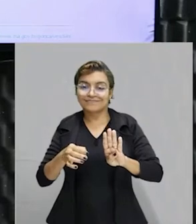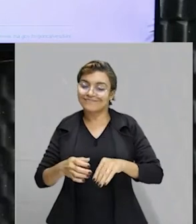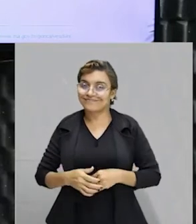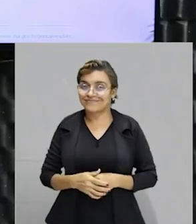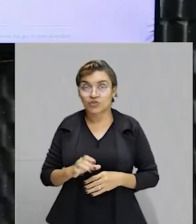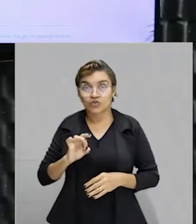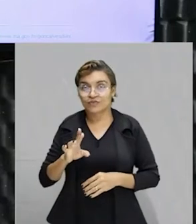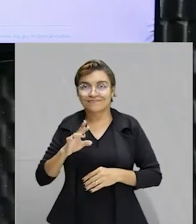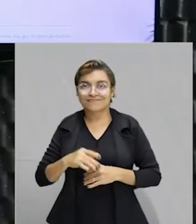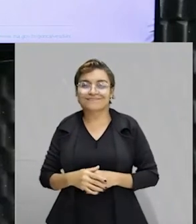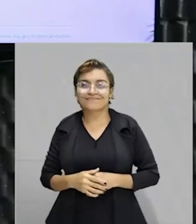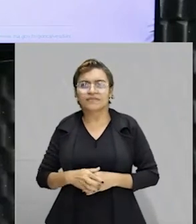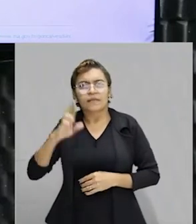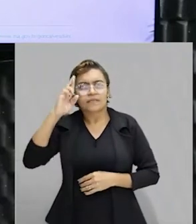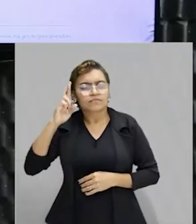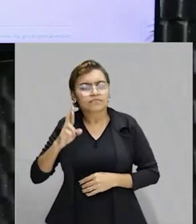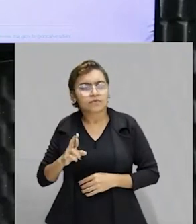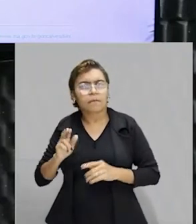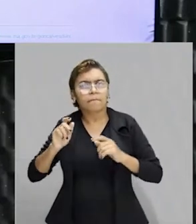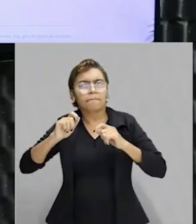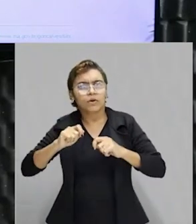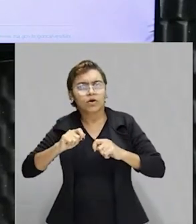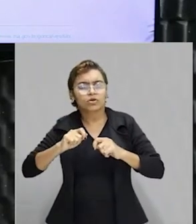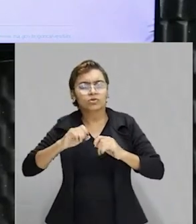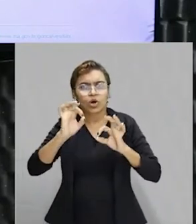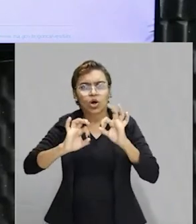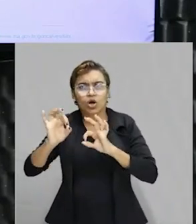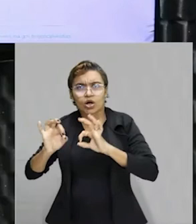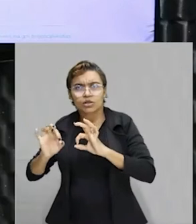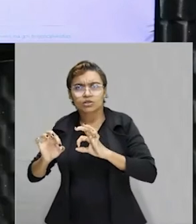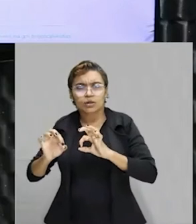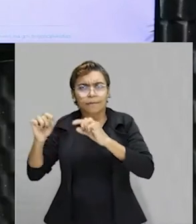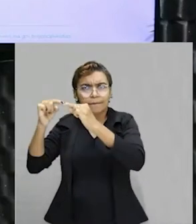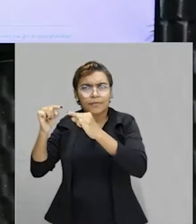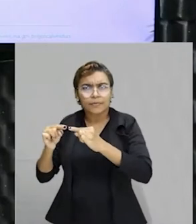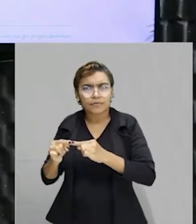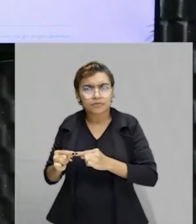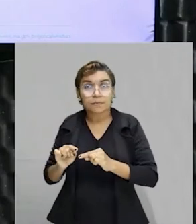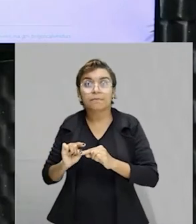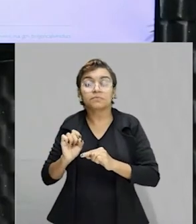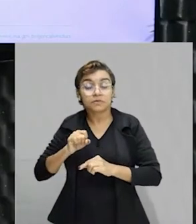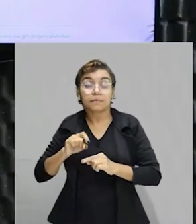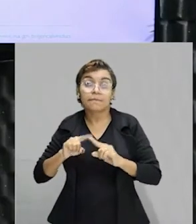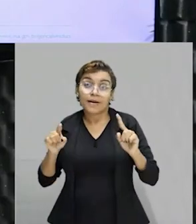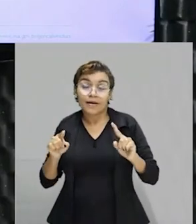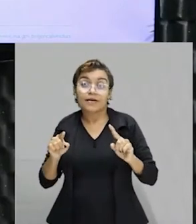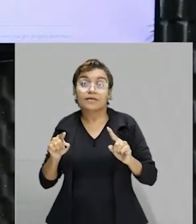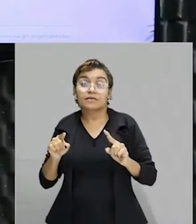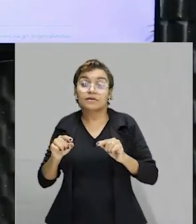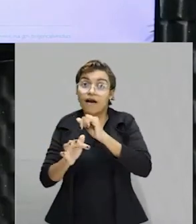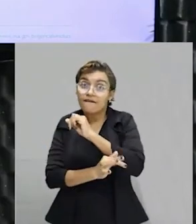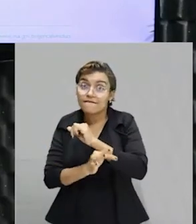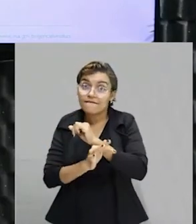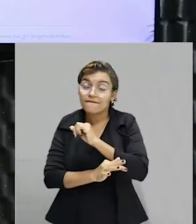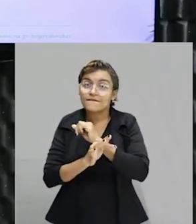tem mais o que falar. Renata, eu poderia montar a proporção? Sim, poderia. Mas eu volto a te repetir. A física,